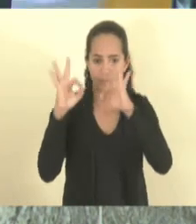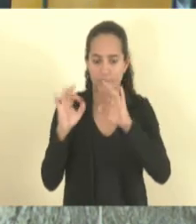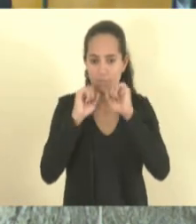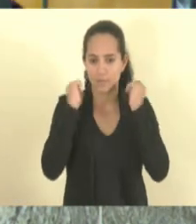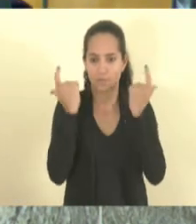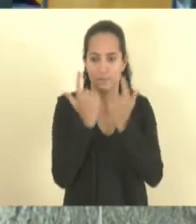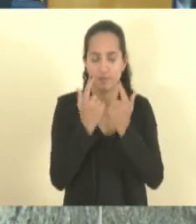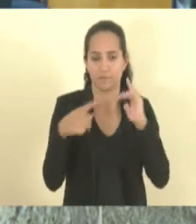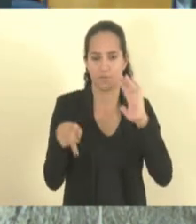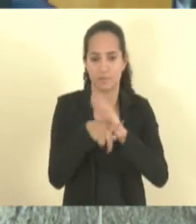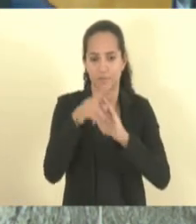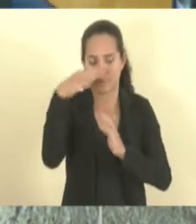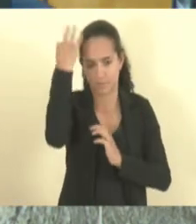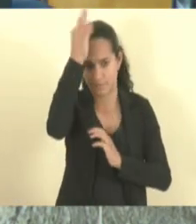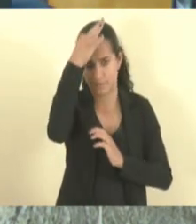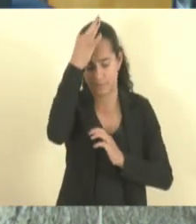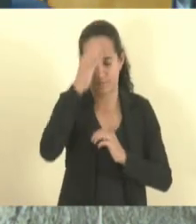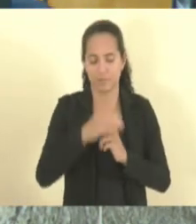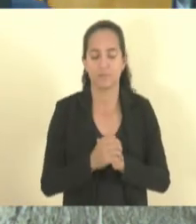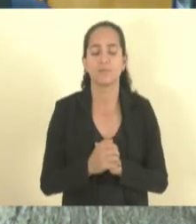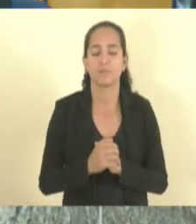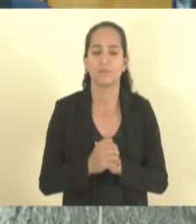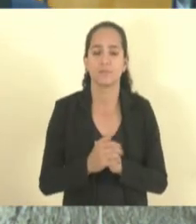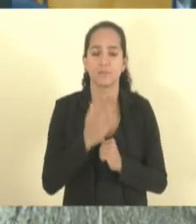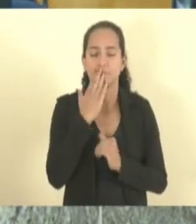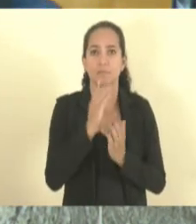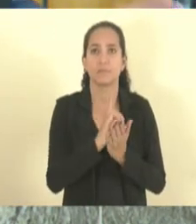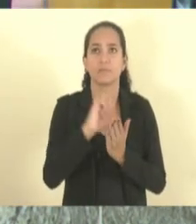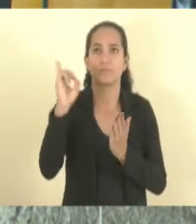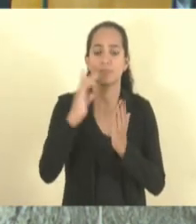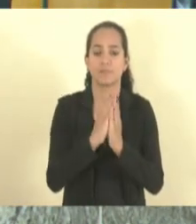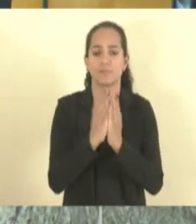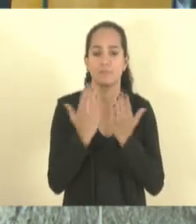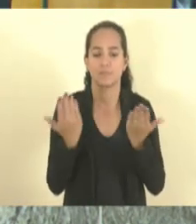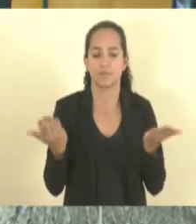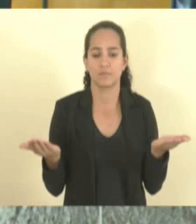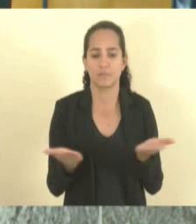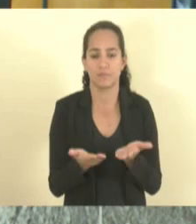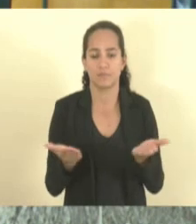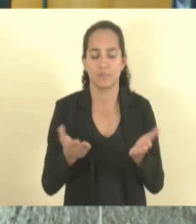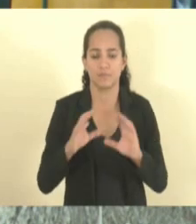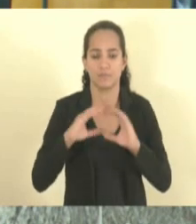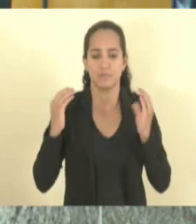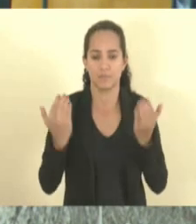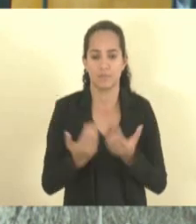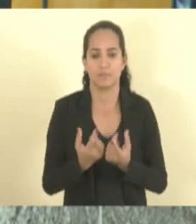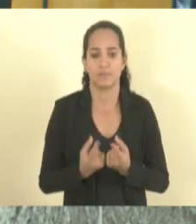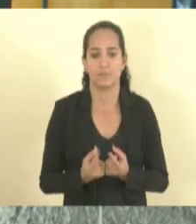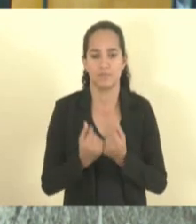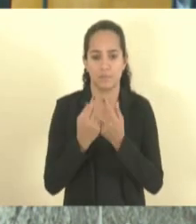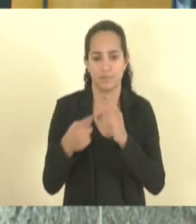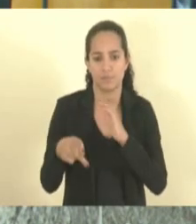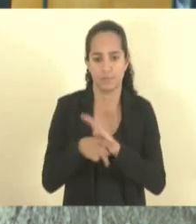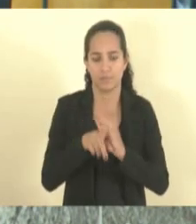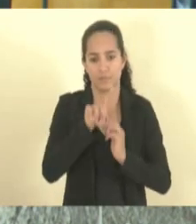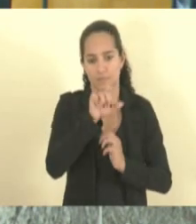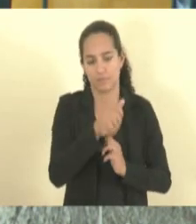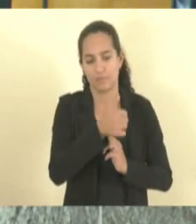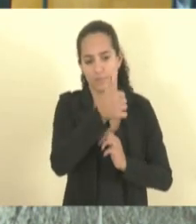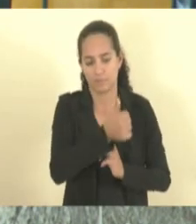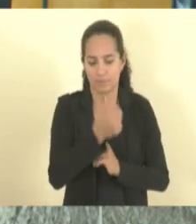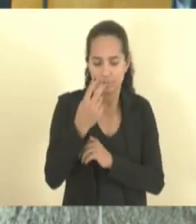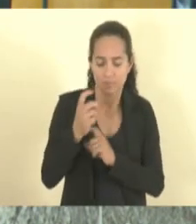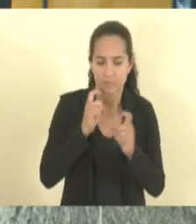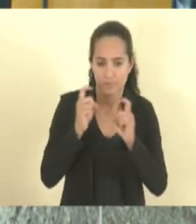Legislativa do Estado do Espírito Santo. Invocando a proteção de Deus, declaro abertos os trabalhos de hoje desta Comissão de Finanças, da 13ª